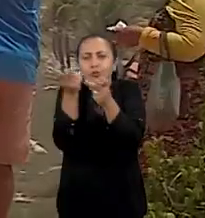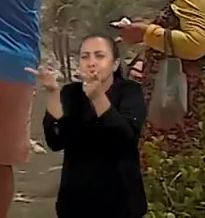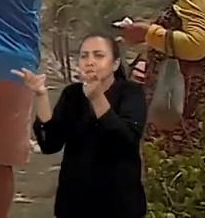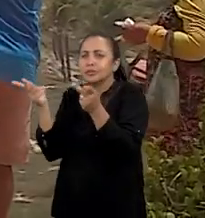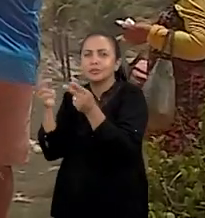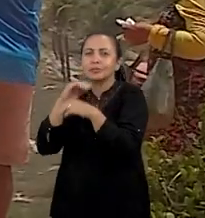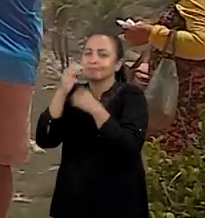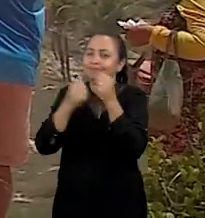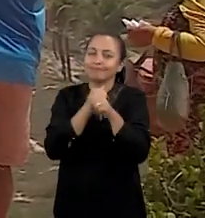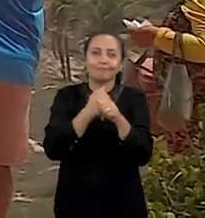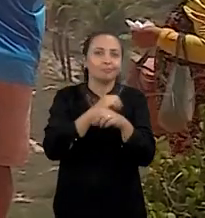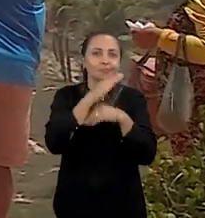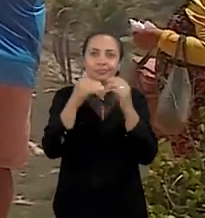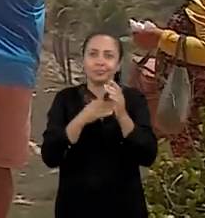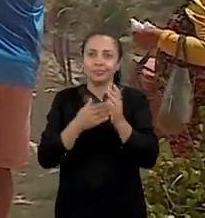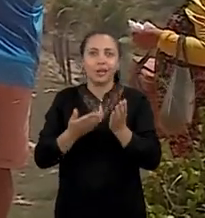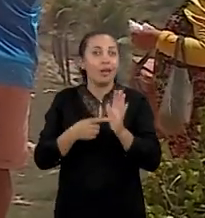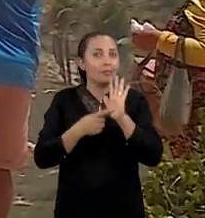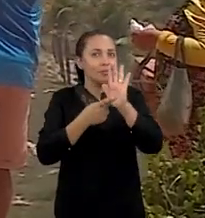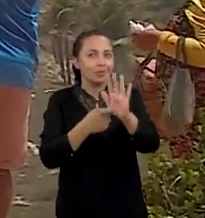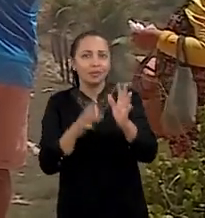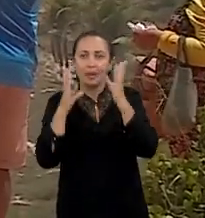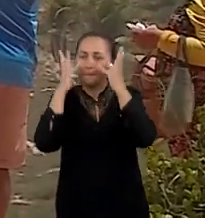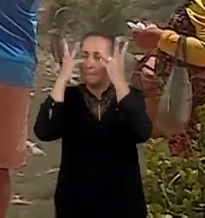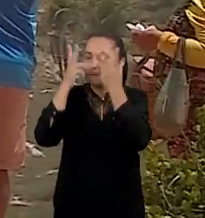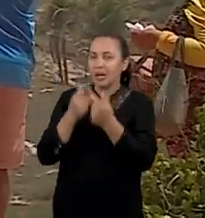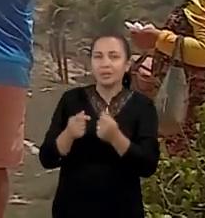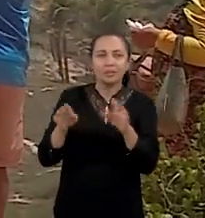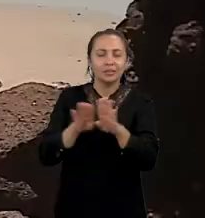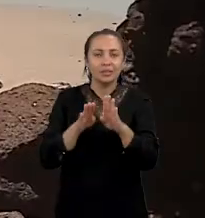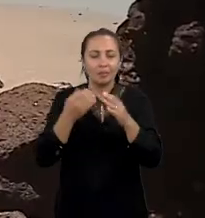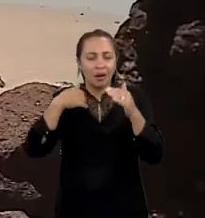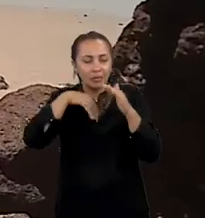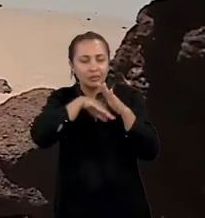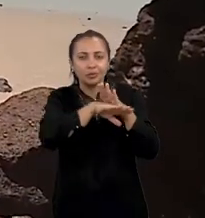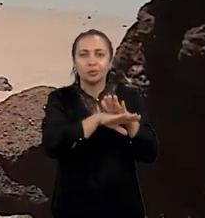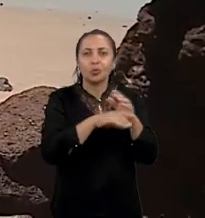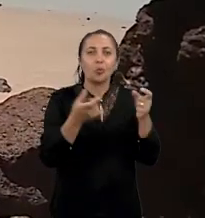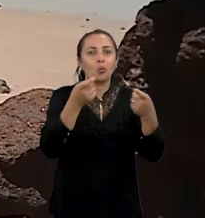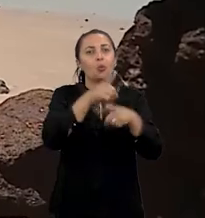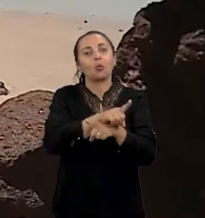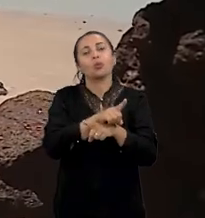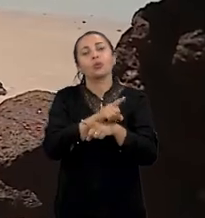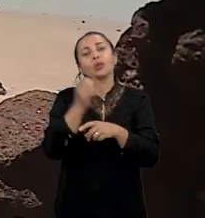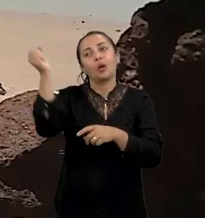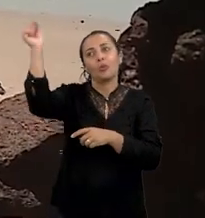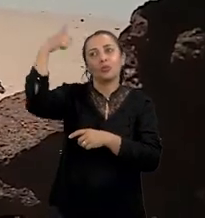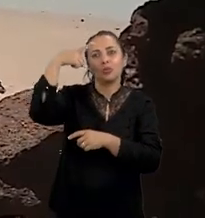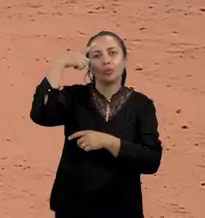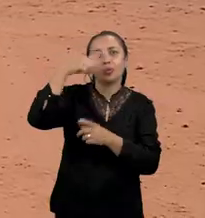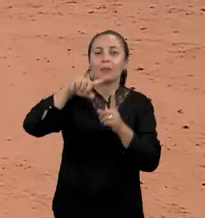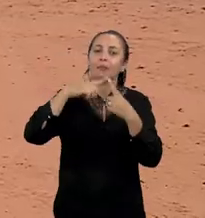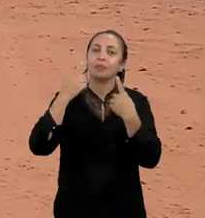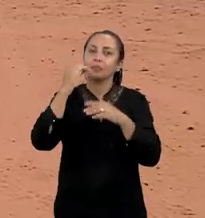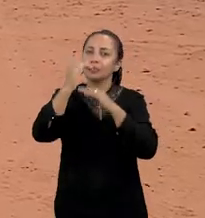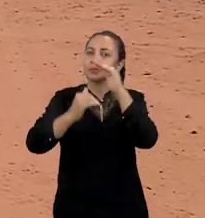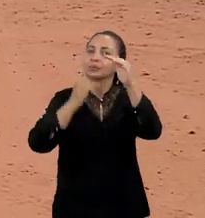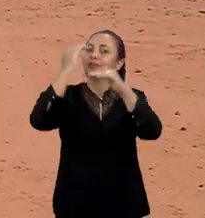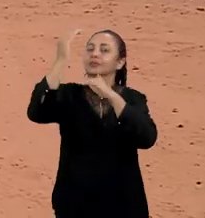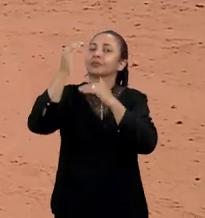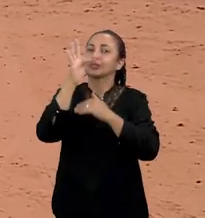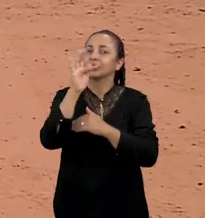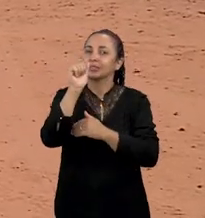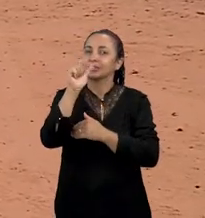As falésias proporcionam ao mesmo tempo beleza cênica e abrigo natural contra o sol. Mas a dinâmica de